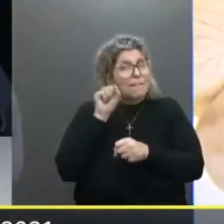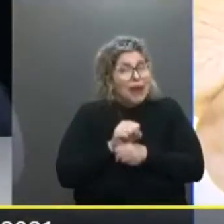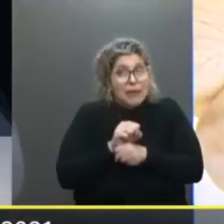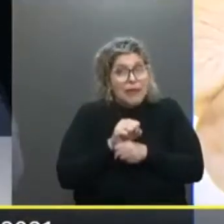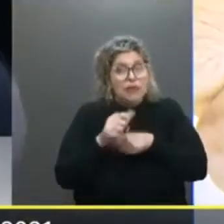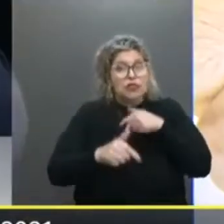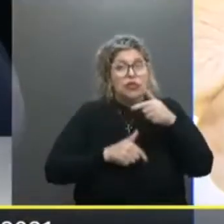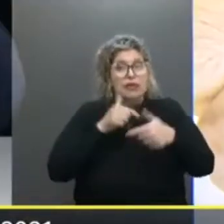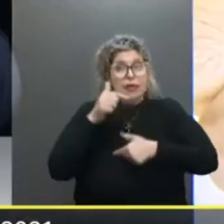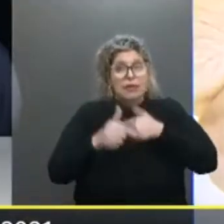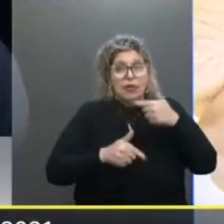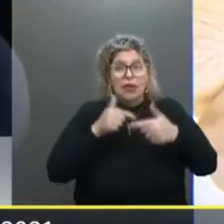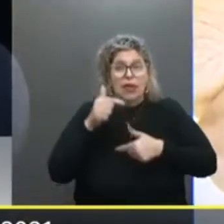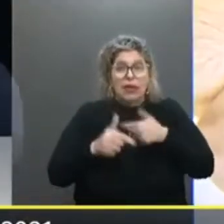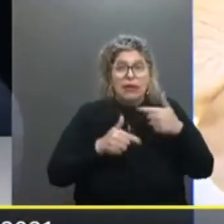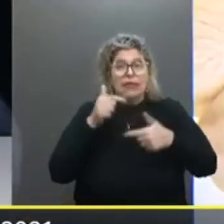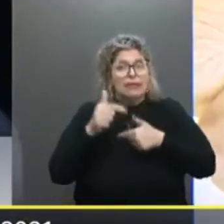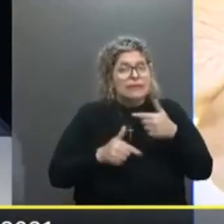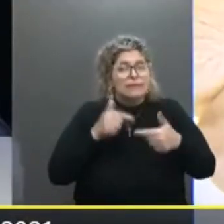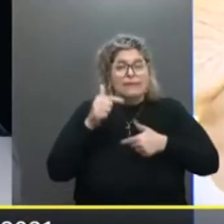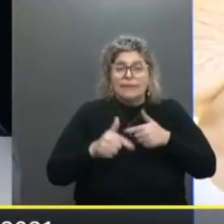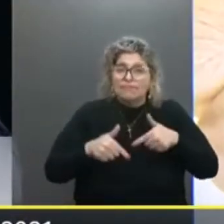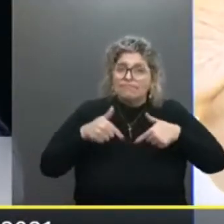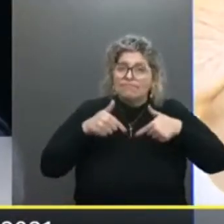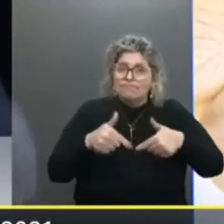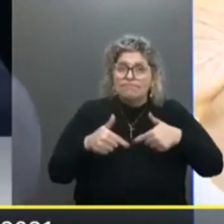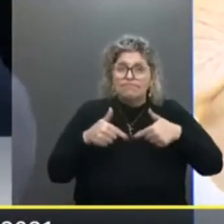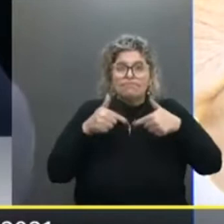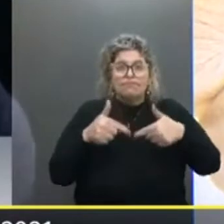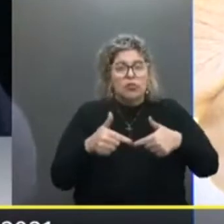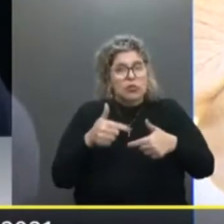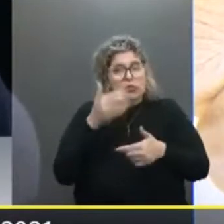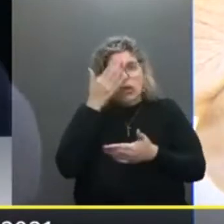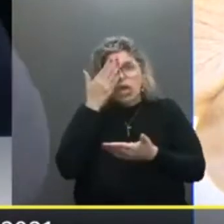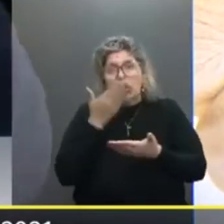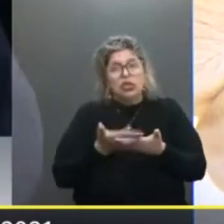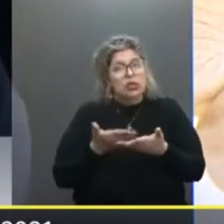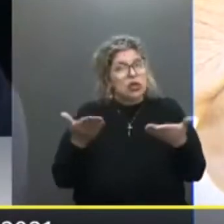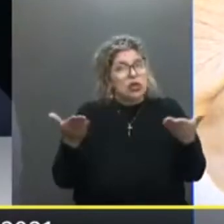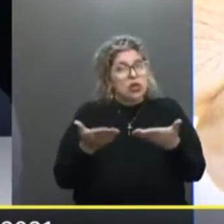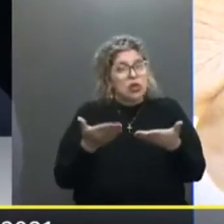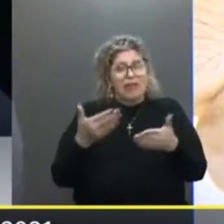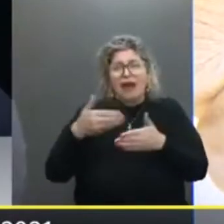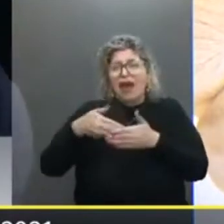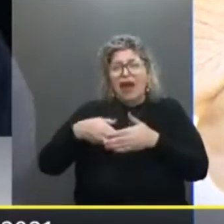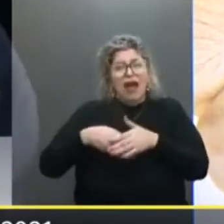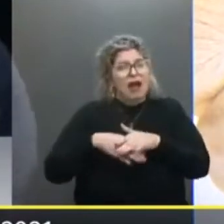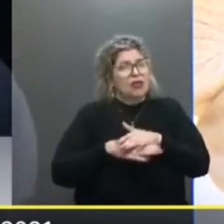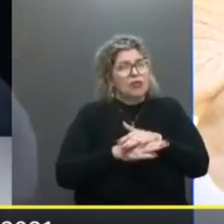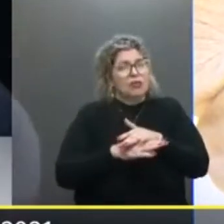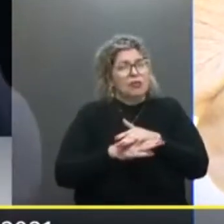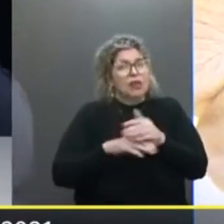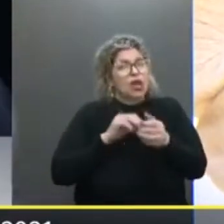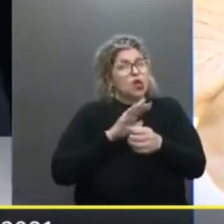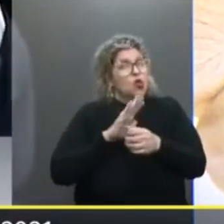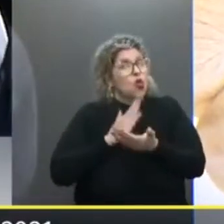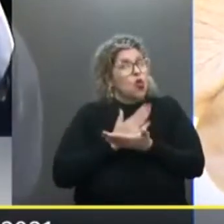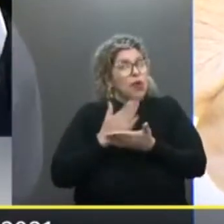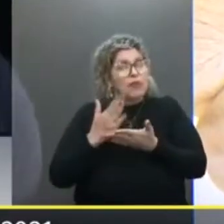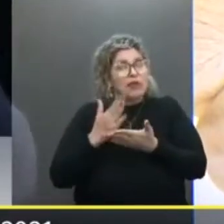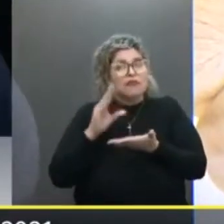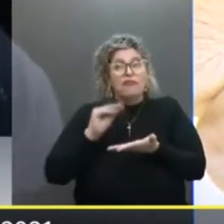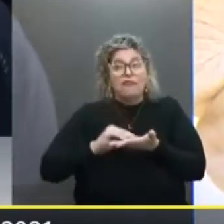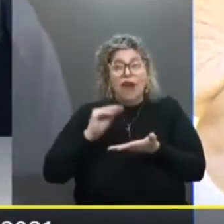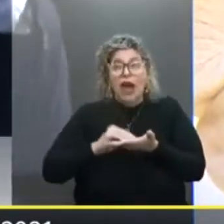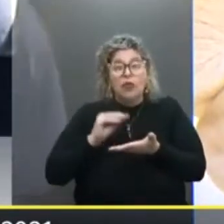nenhum momento Nós sempre ficamos Na linha de frente E ninguém acredita Hoje Porque a gente Se acostumou Com isso Mas lá no início Faltava